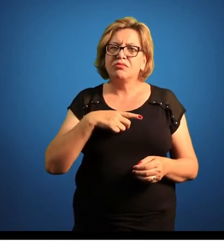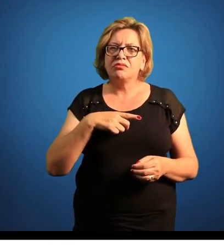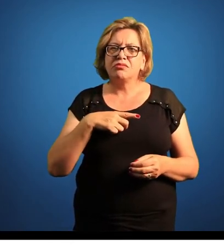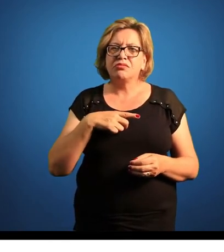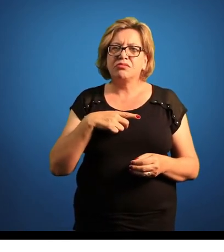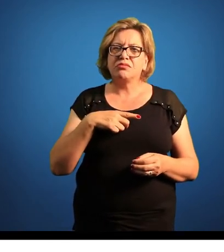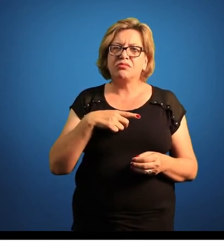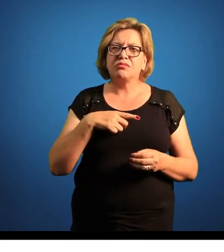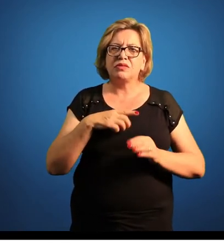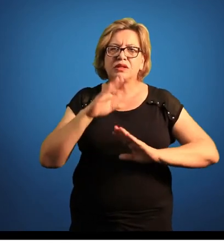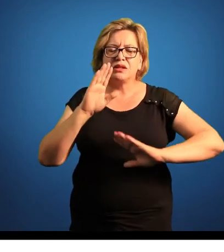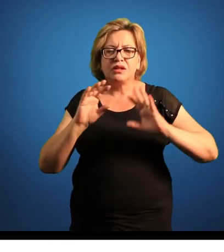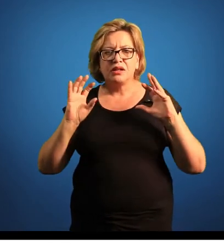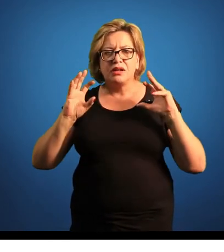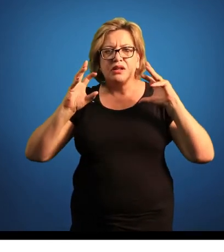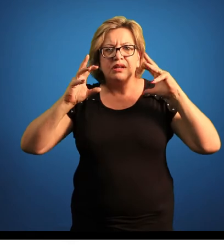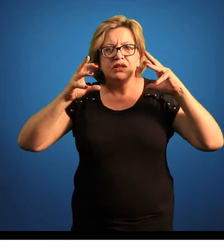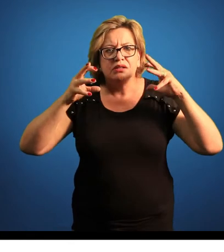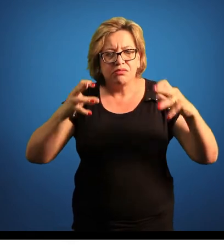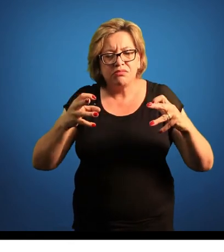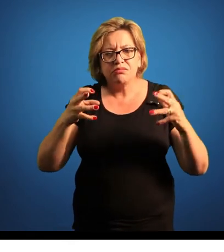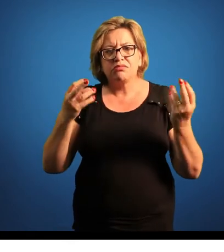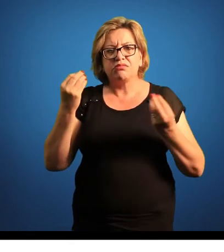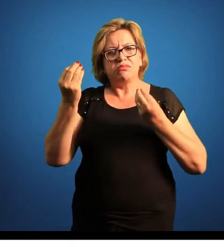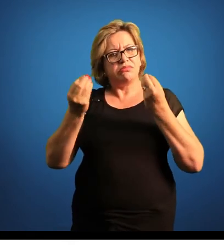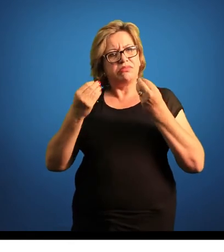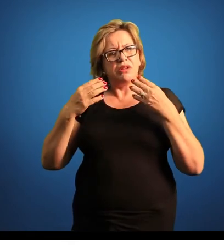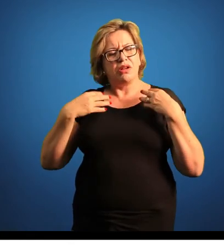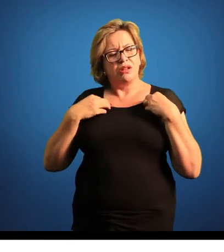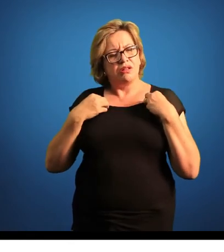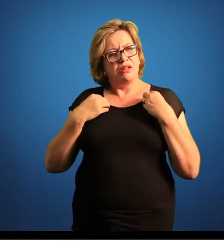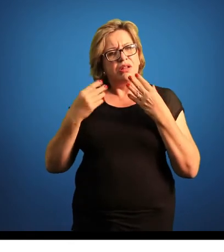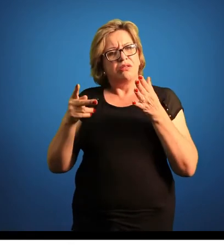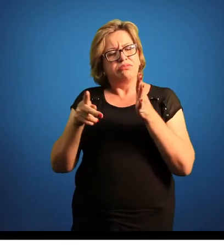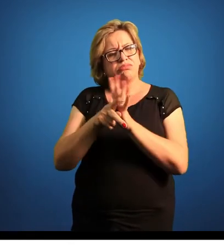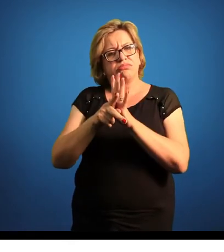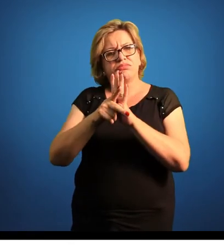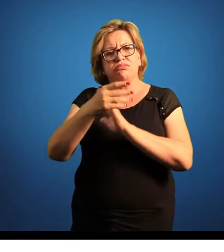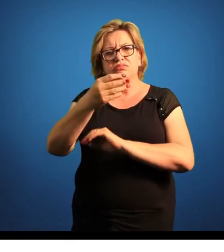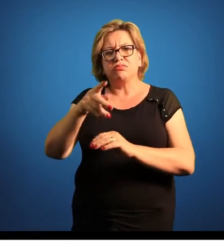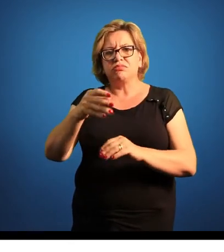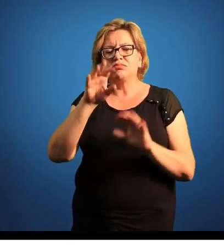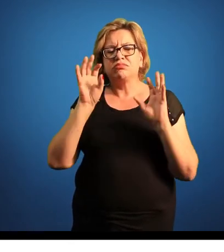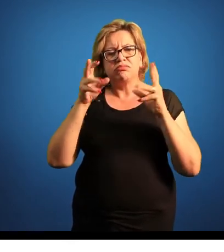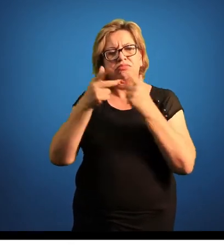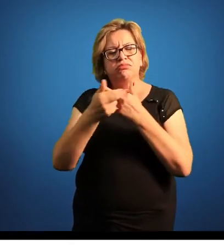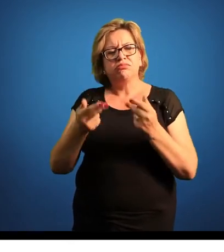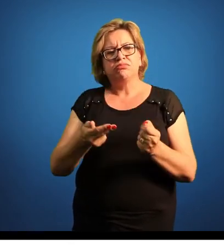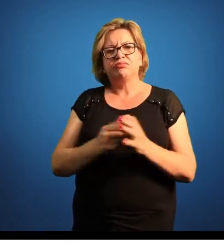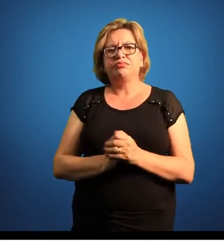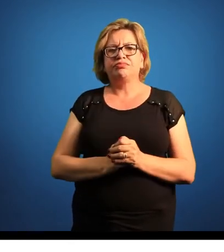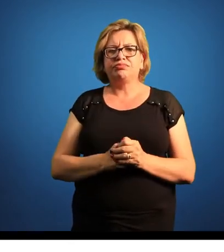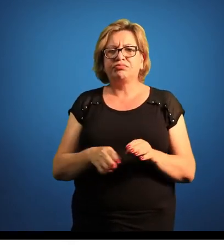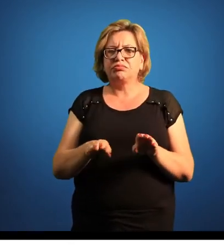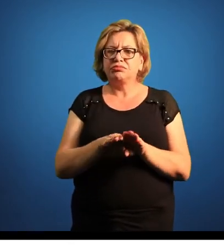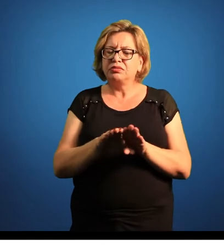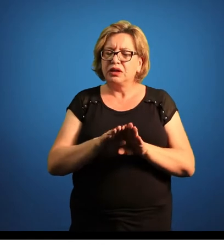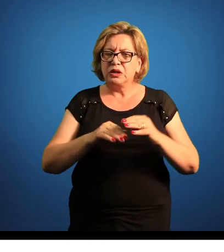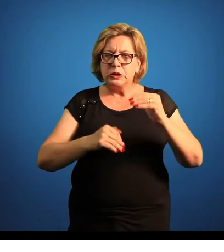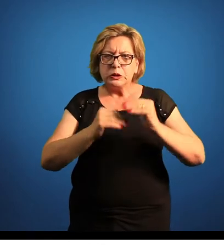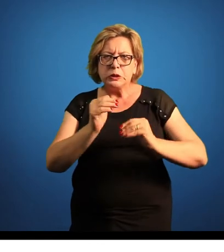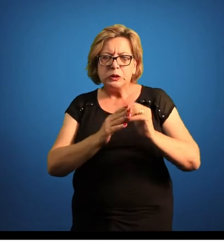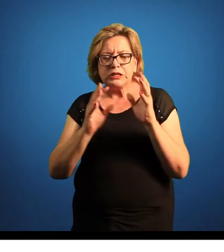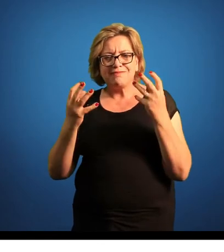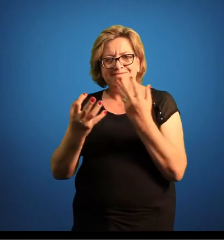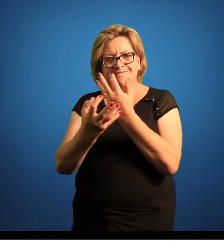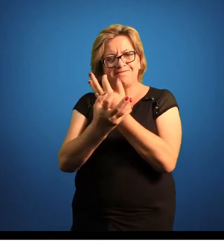animal, a parte viva do animal, né? Os tecidos vivos do animal. Seguindo essa mesma ideia de construção de esqueletos, nós